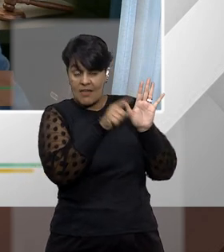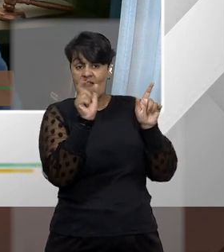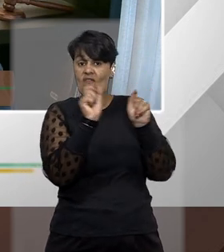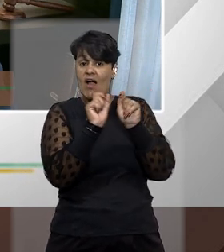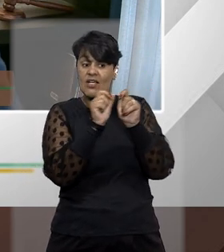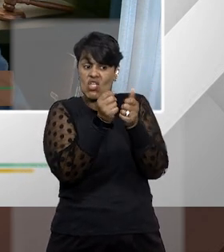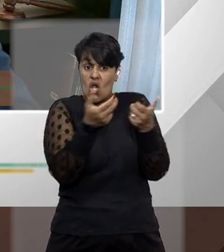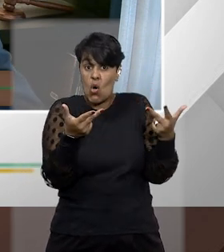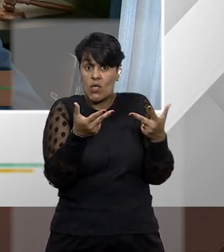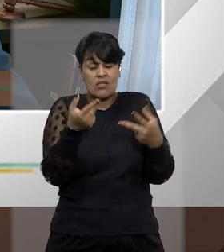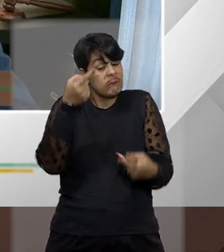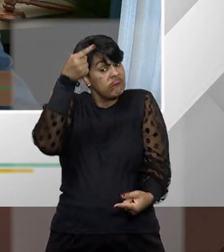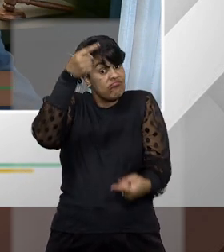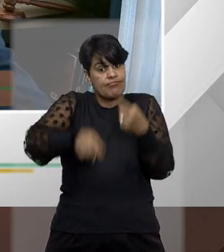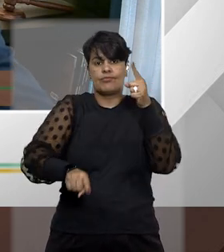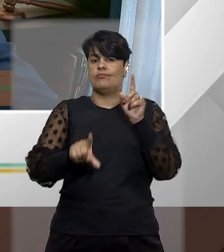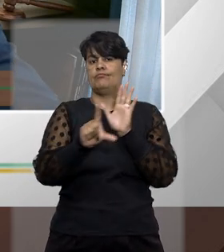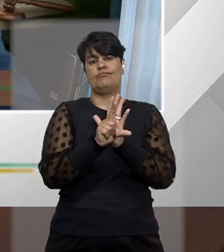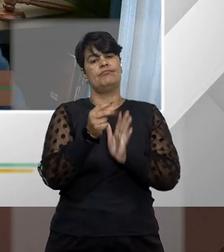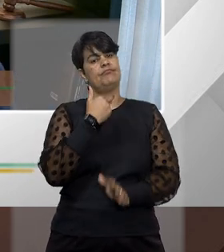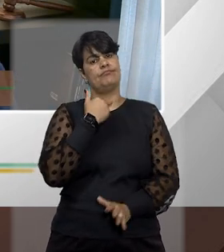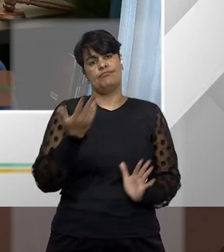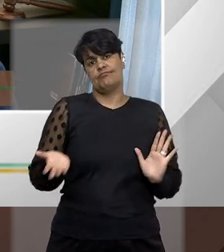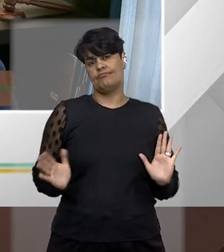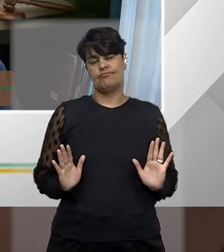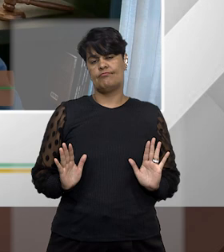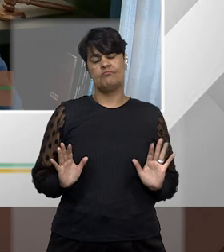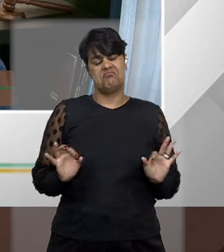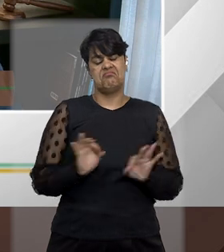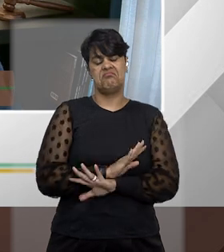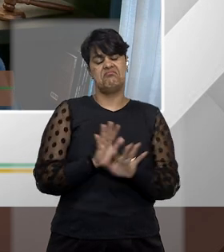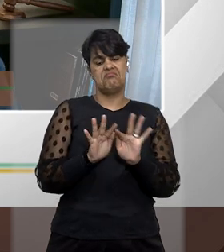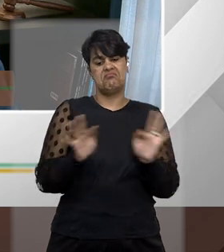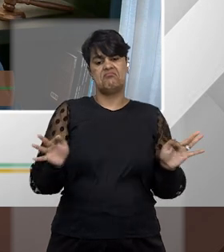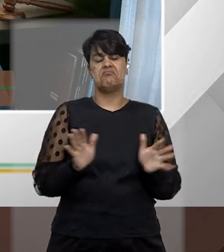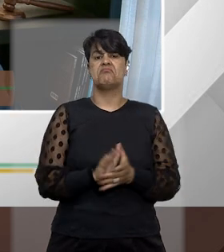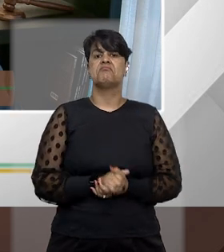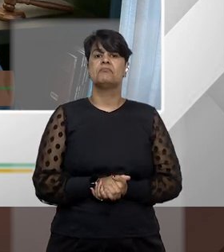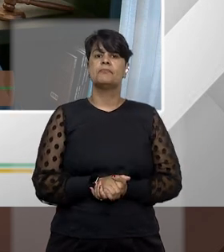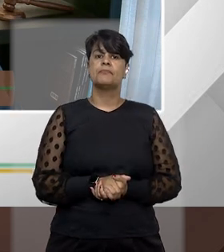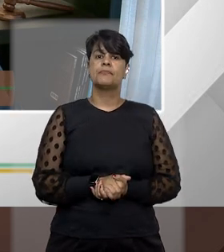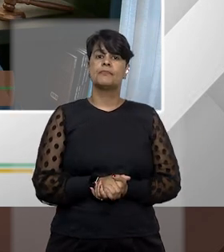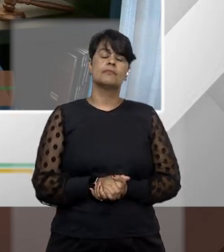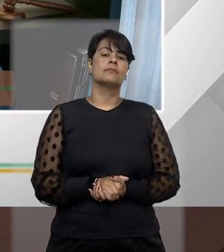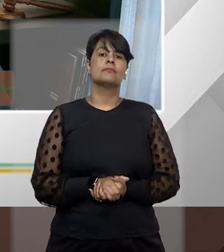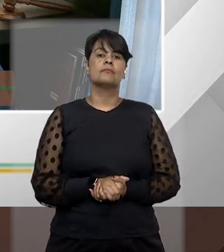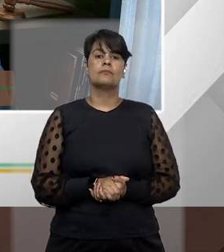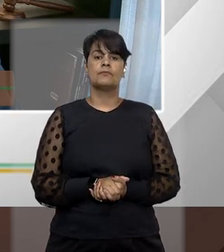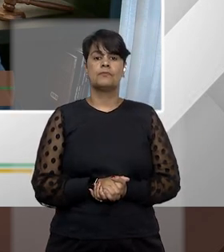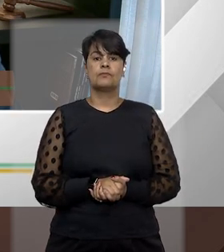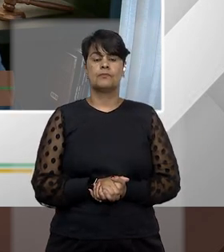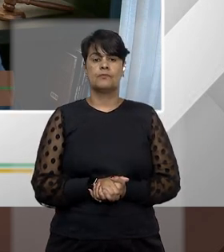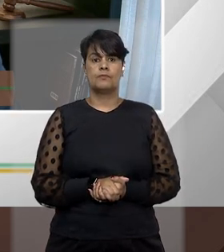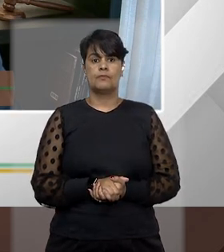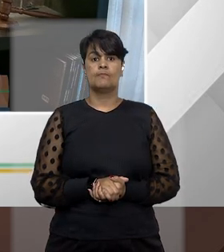pratica algum ato que é contrário ao ordenamento jurídico. Isso que seria, basicamente, a ilegalidade.